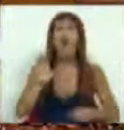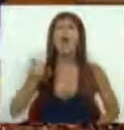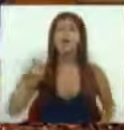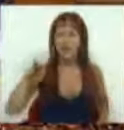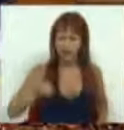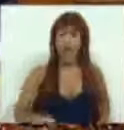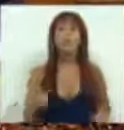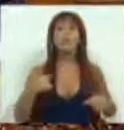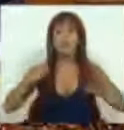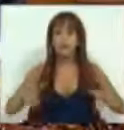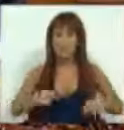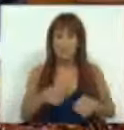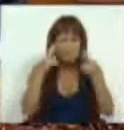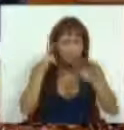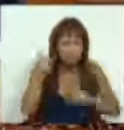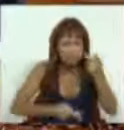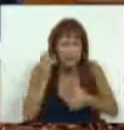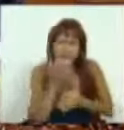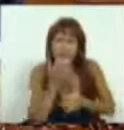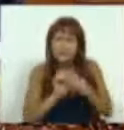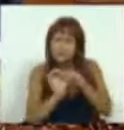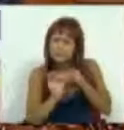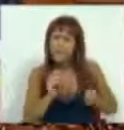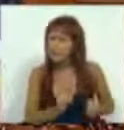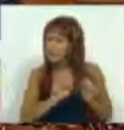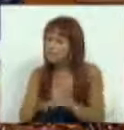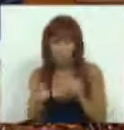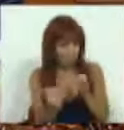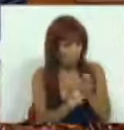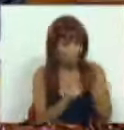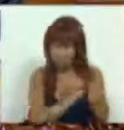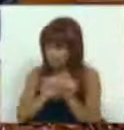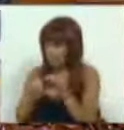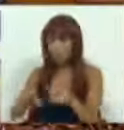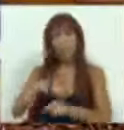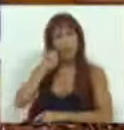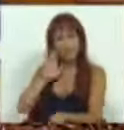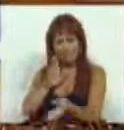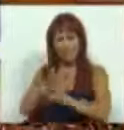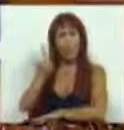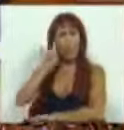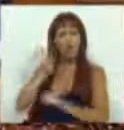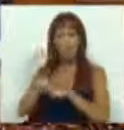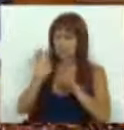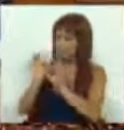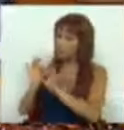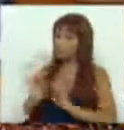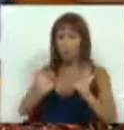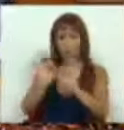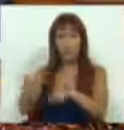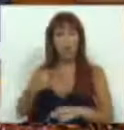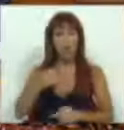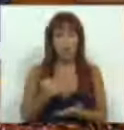SNS, pelo que devem ser escrutinadas e canalizar as poupanças daí decorrentes para manter a qualidade da prestação de cuidados.